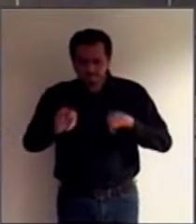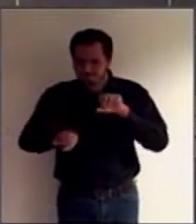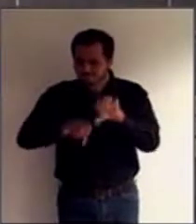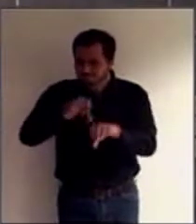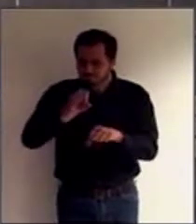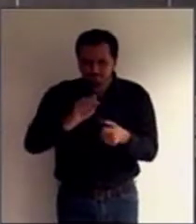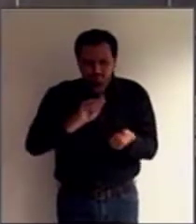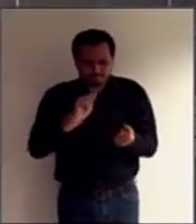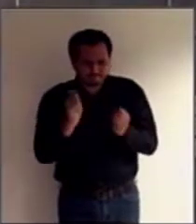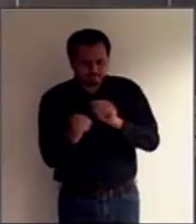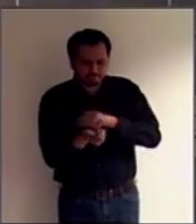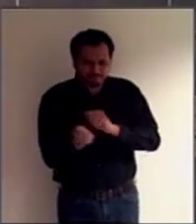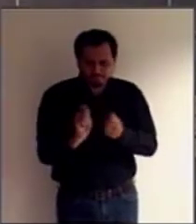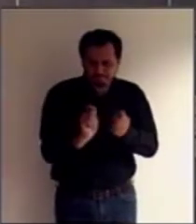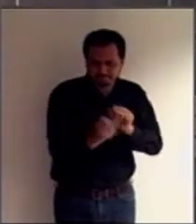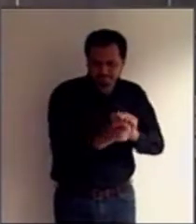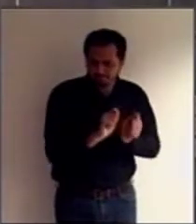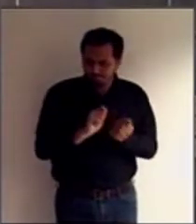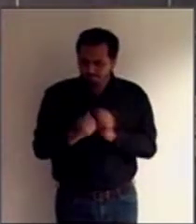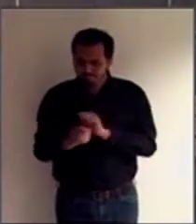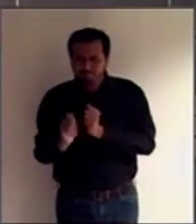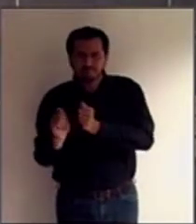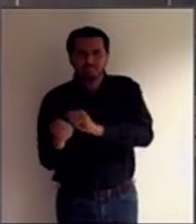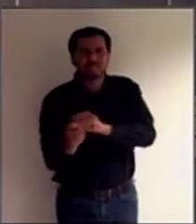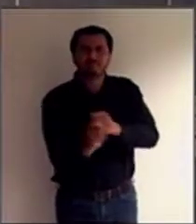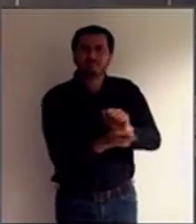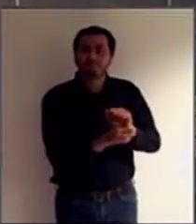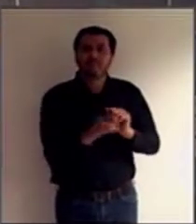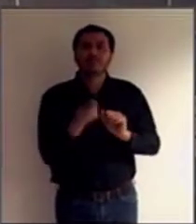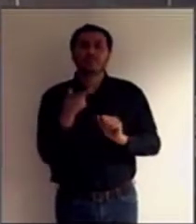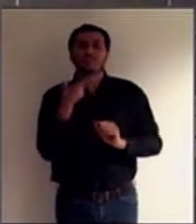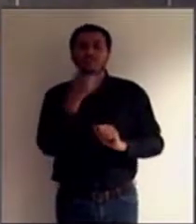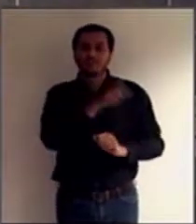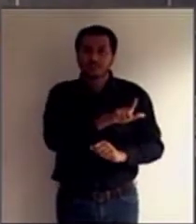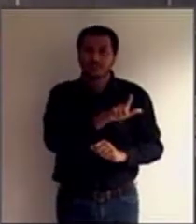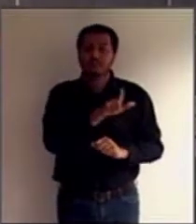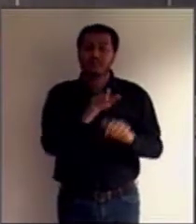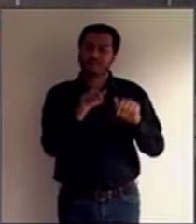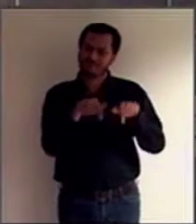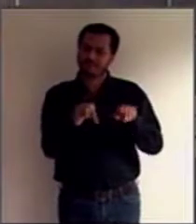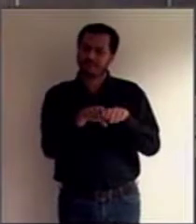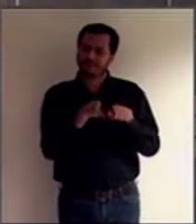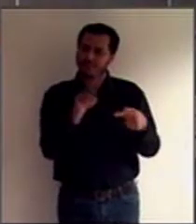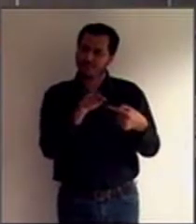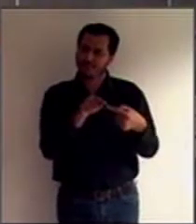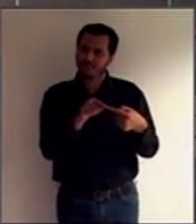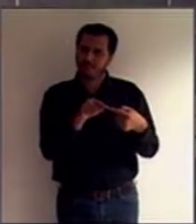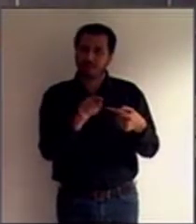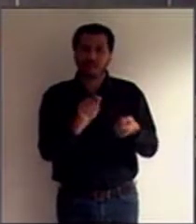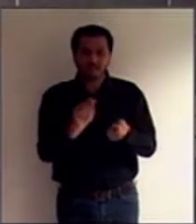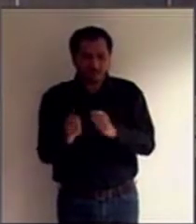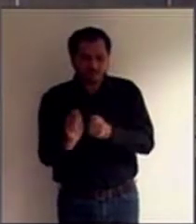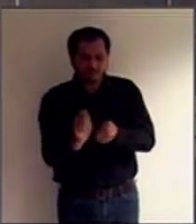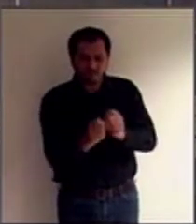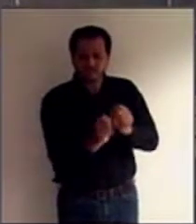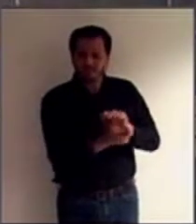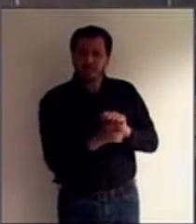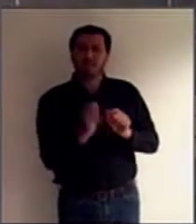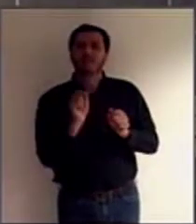de acesso à justiça de maneira, e aqui cabe muito bem, de maneira a